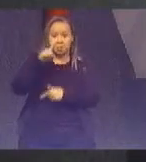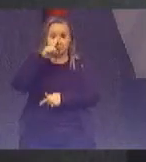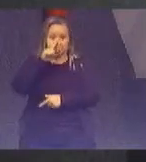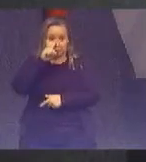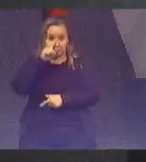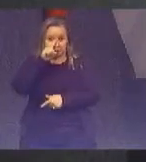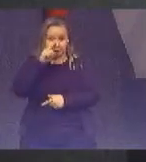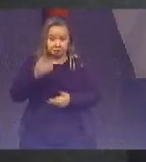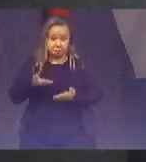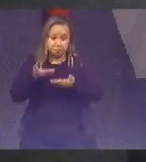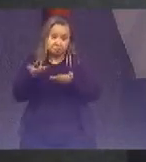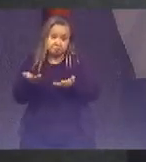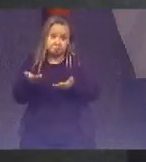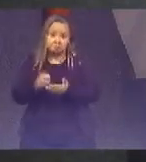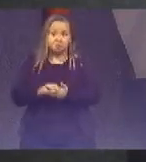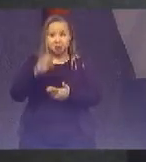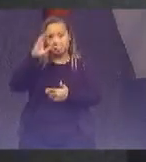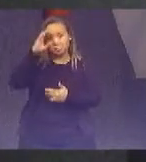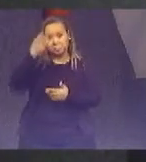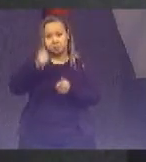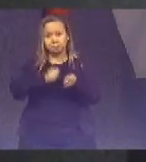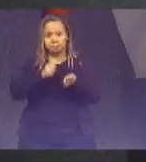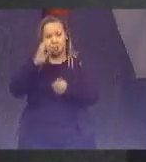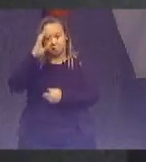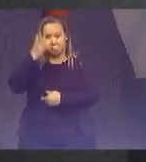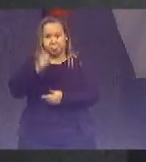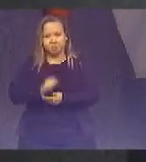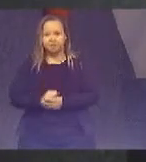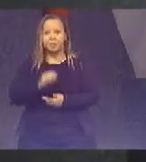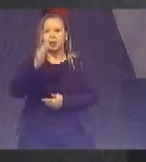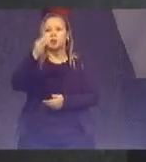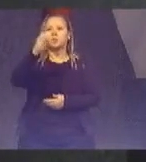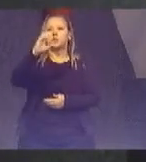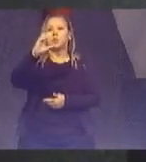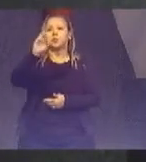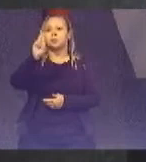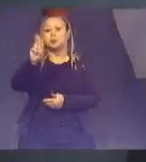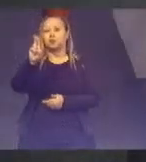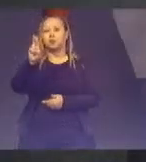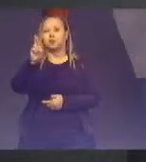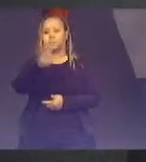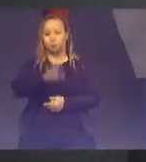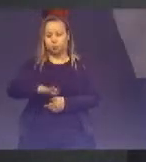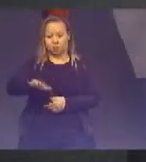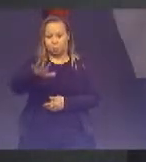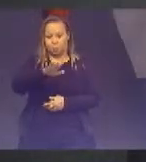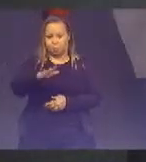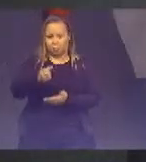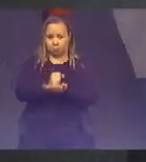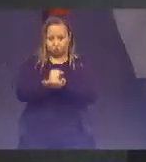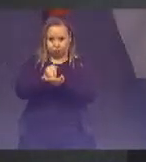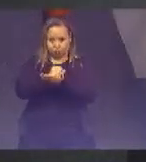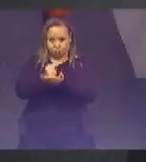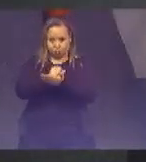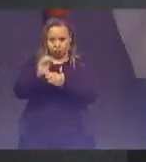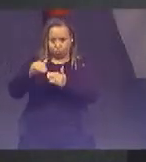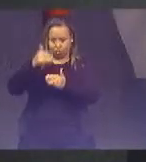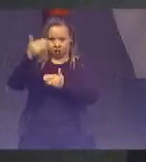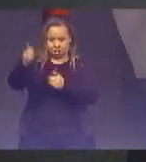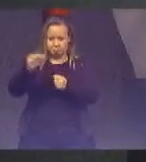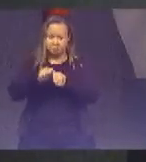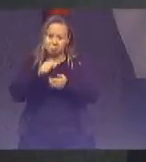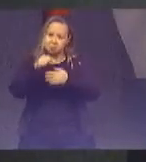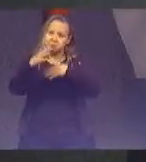para sua solução No TCU na área do controle externo fizemos algumas ações